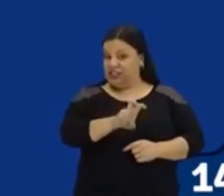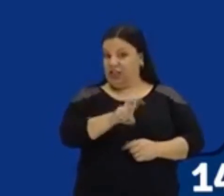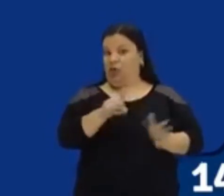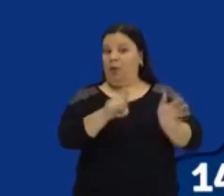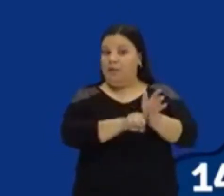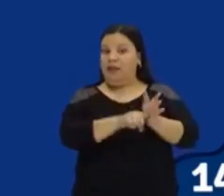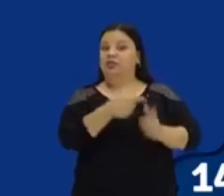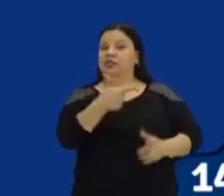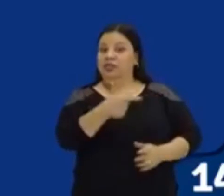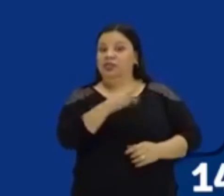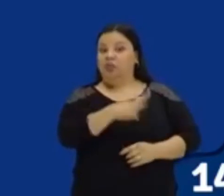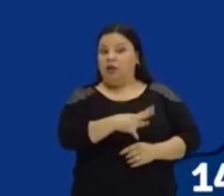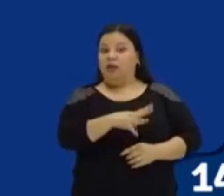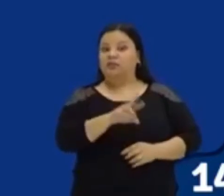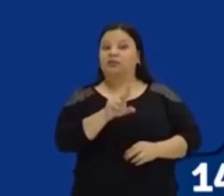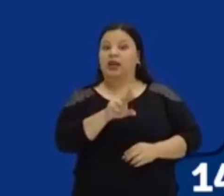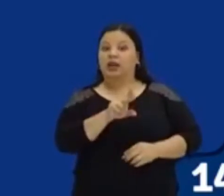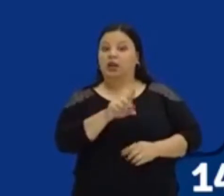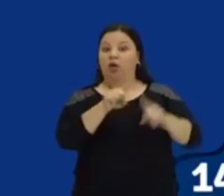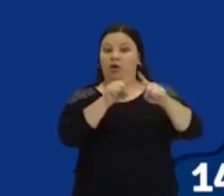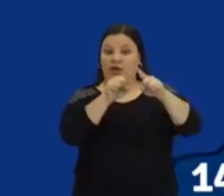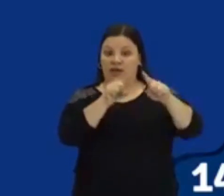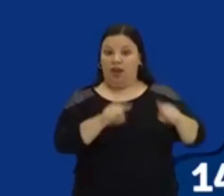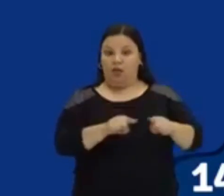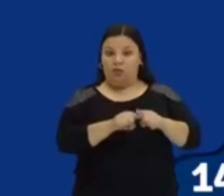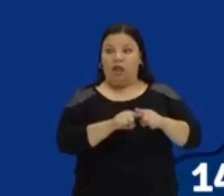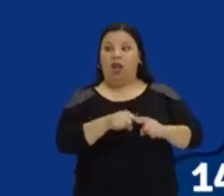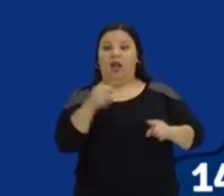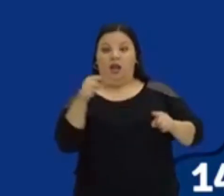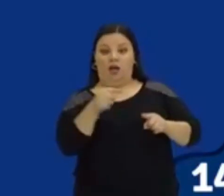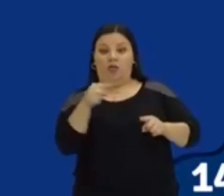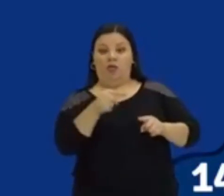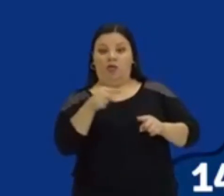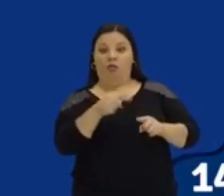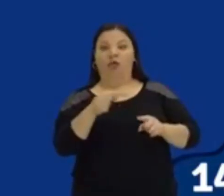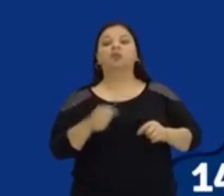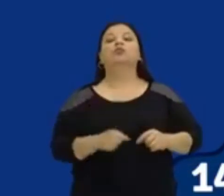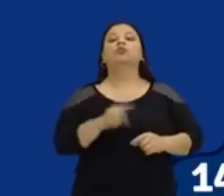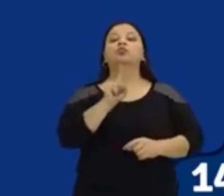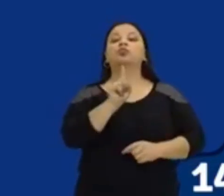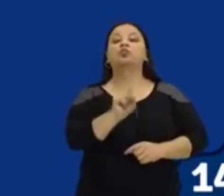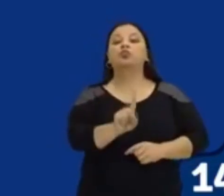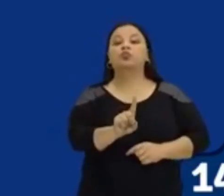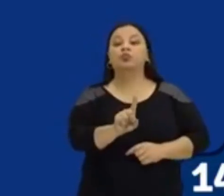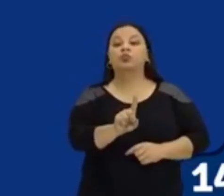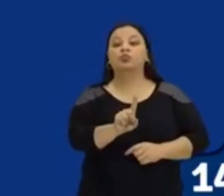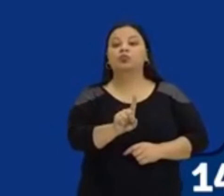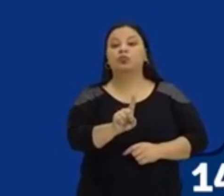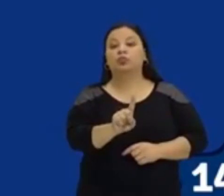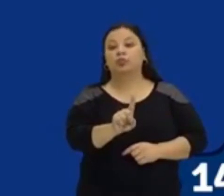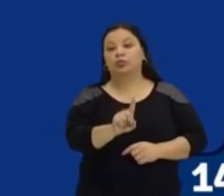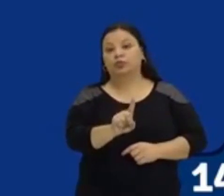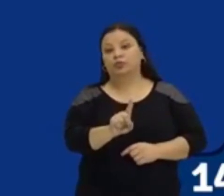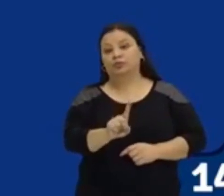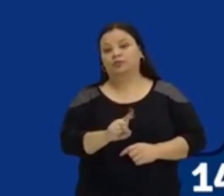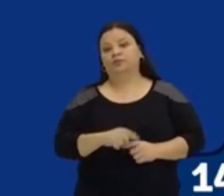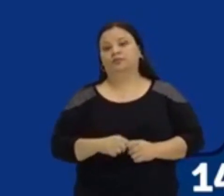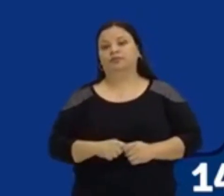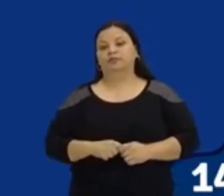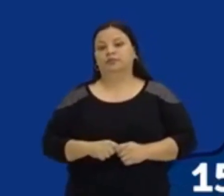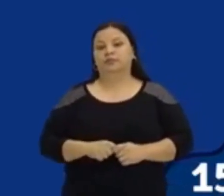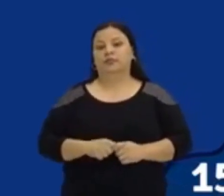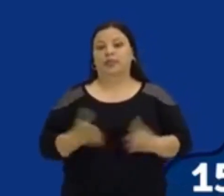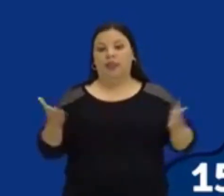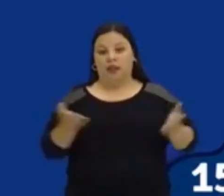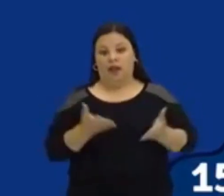1 olha aqui achamos já o nosso valor de delta delta é igual a 1 aí eu posso passar agora para a segunda forma do x